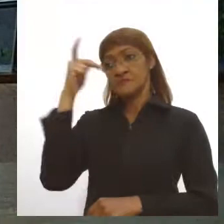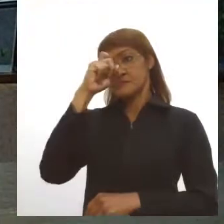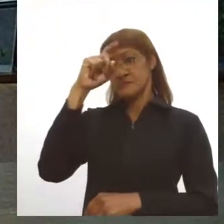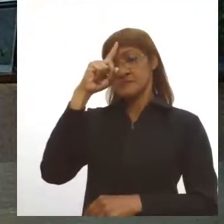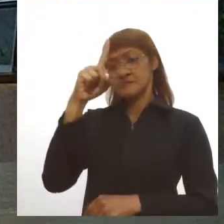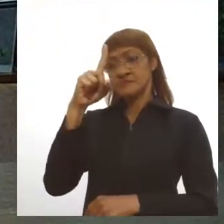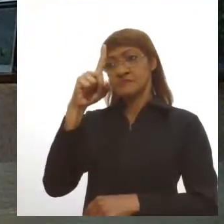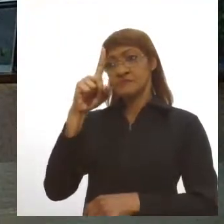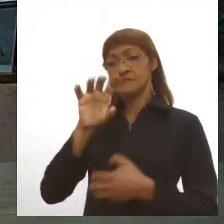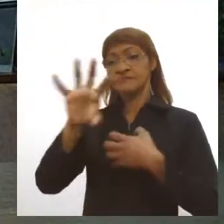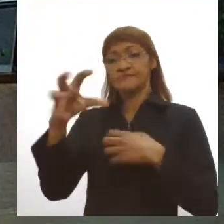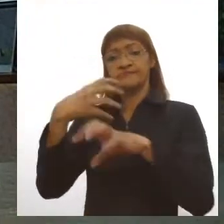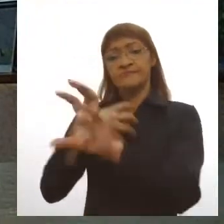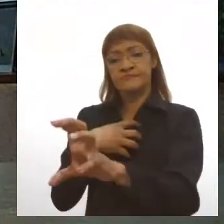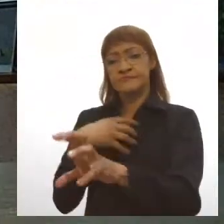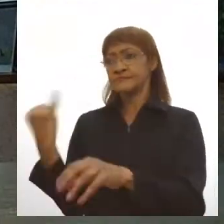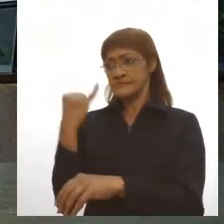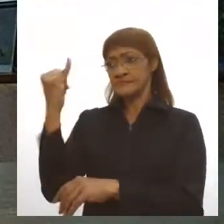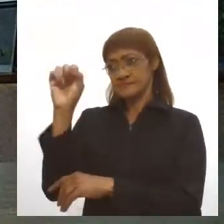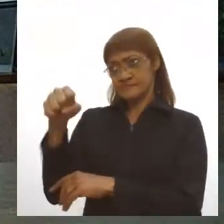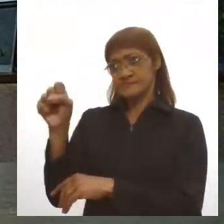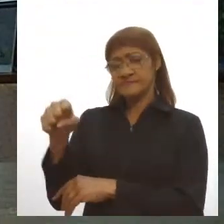lugar do outro é muito importante nesse momento, né?